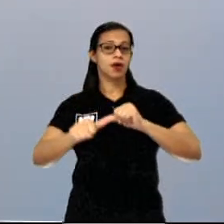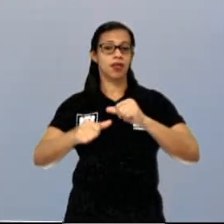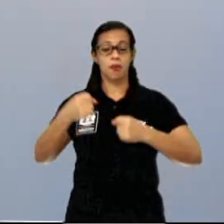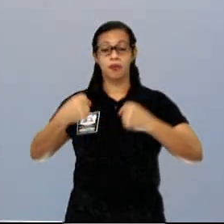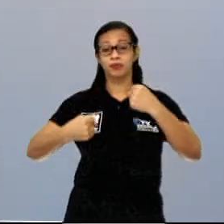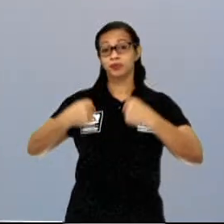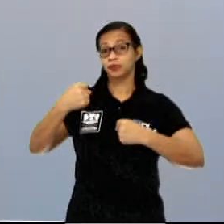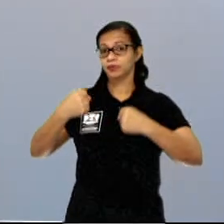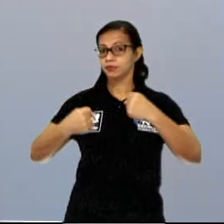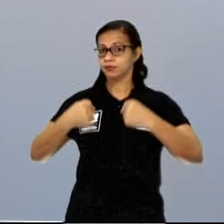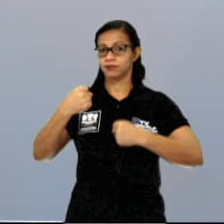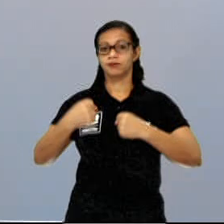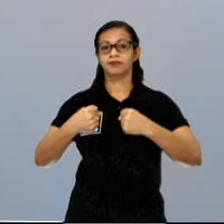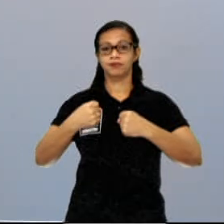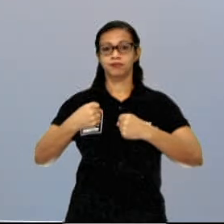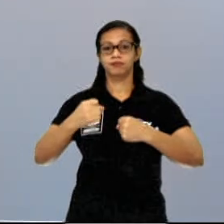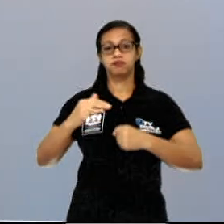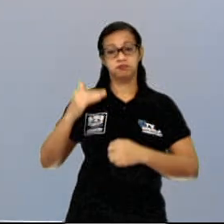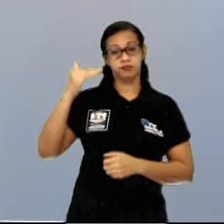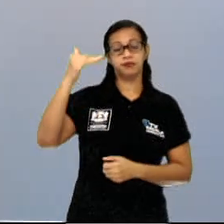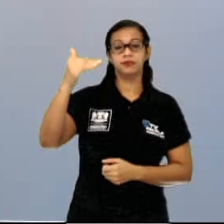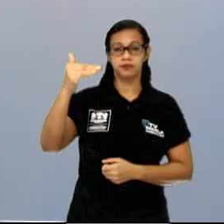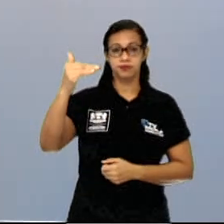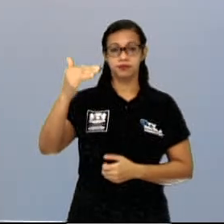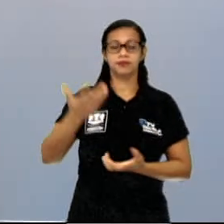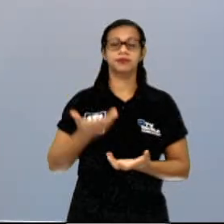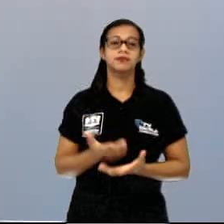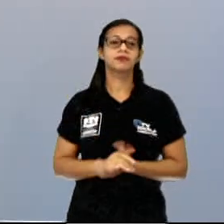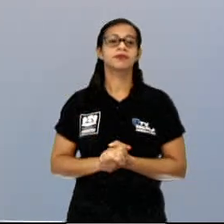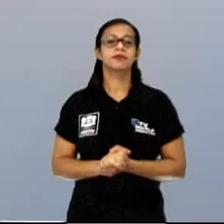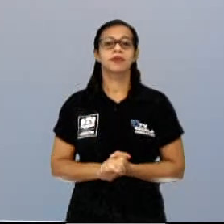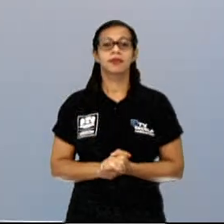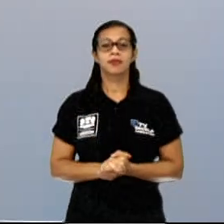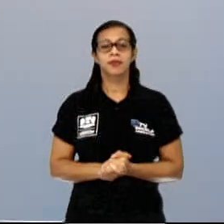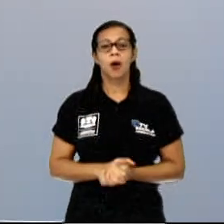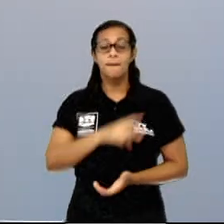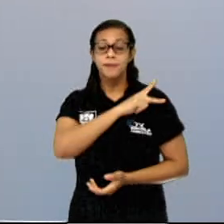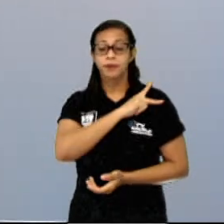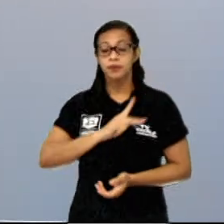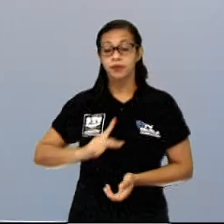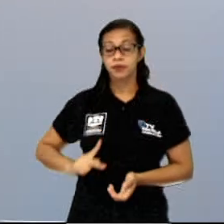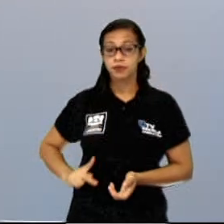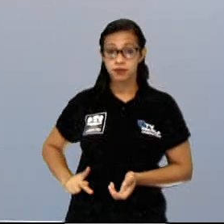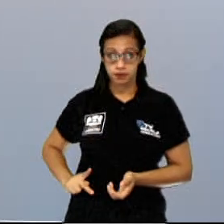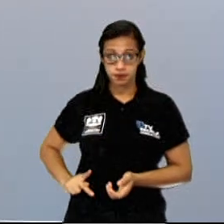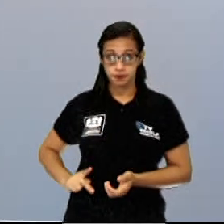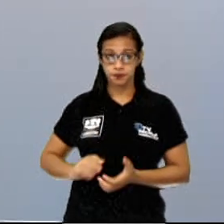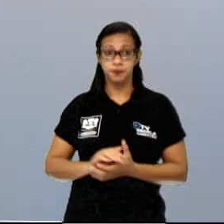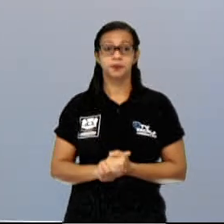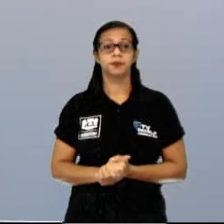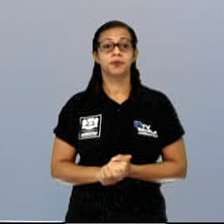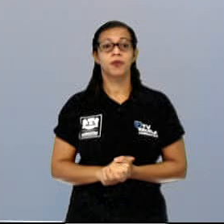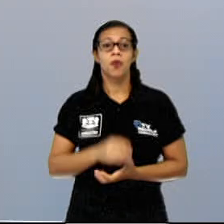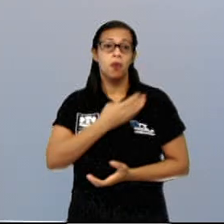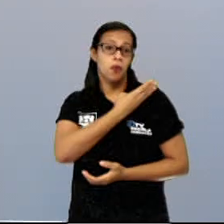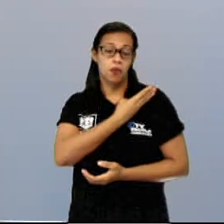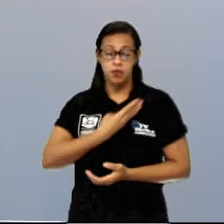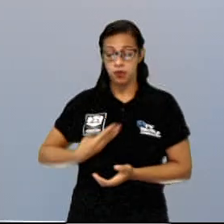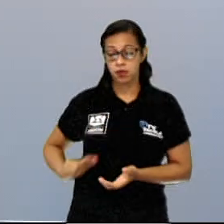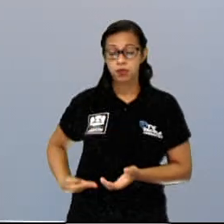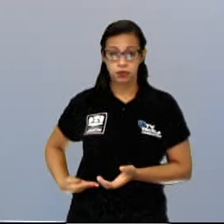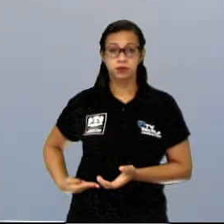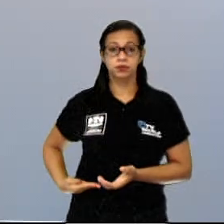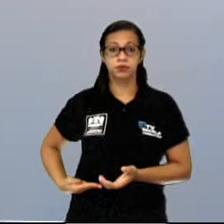Então, o presidente Rodrigues Alves vai determinar a modernização da cidade do Rio de Janeiro. E, para isso, ele vai